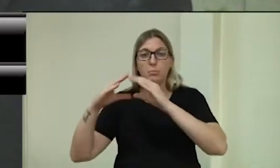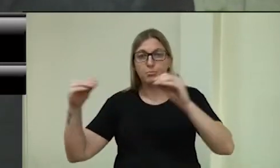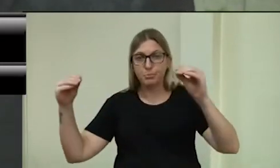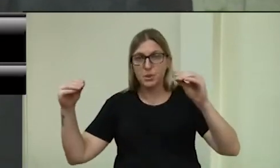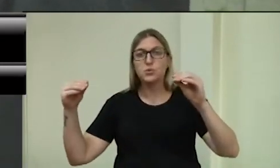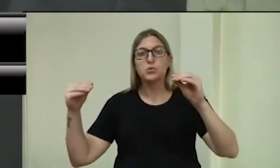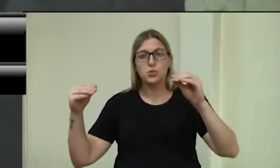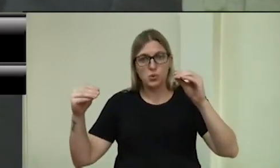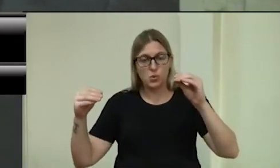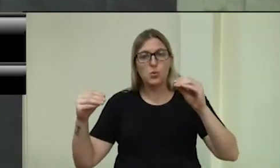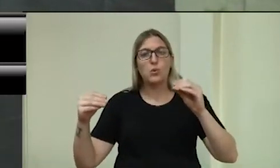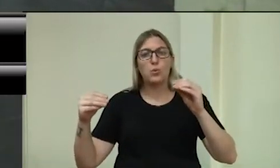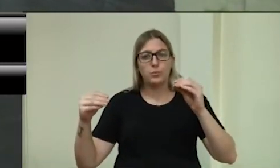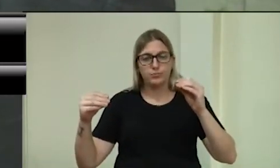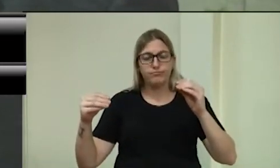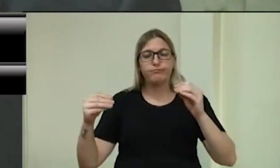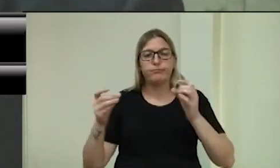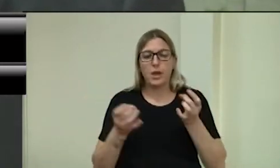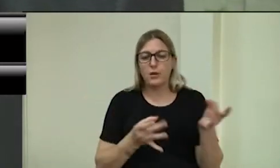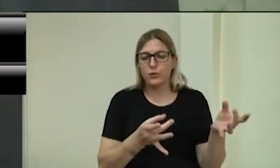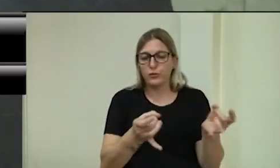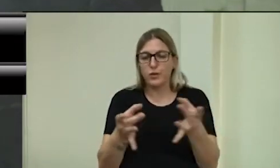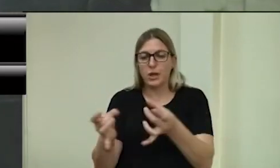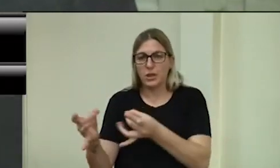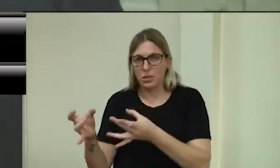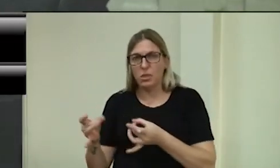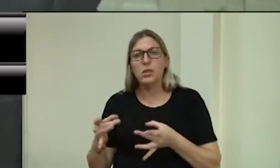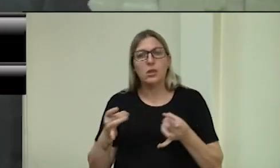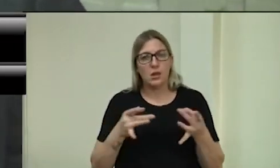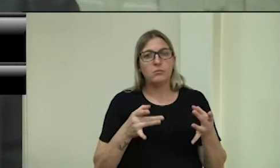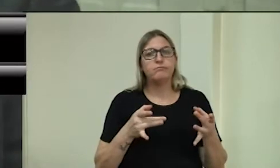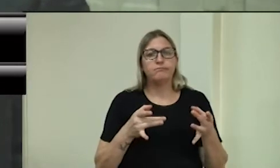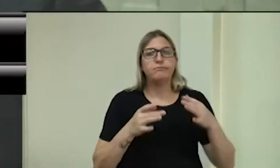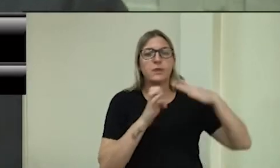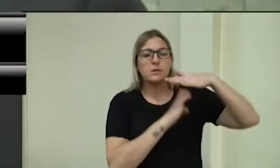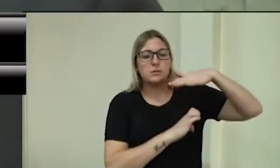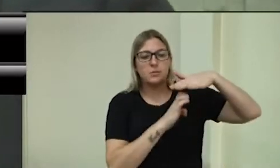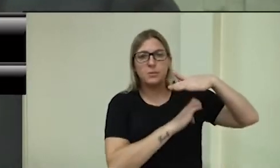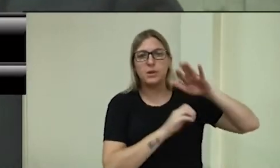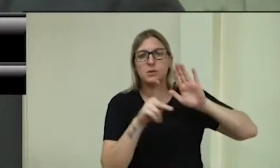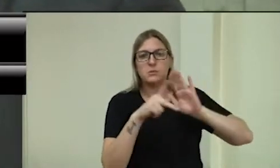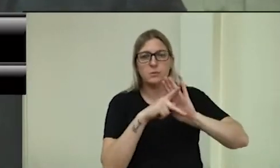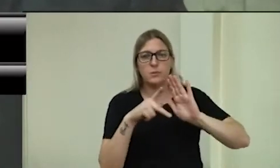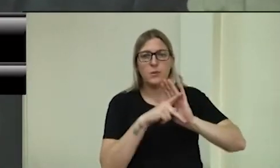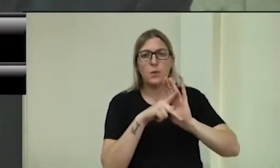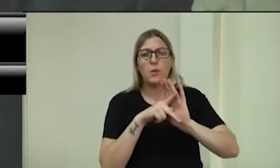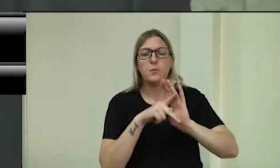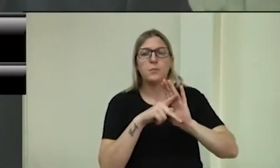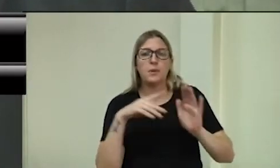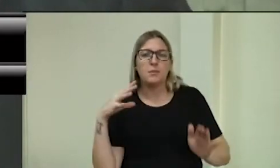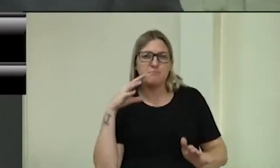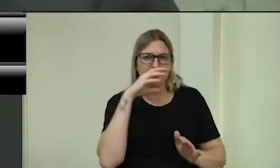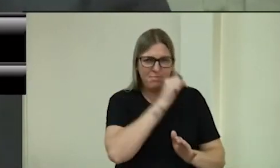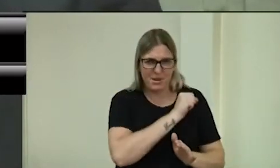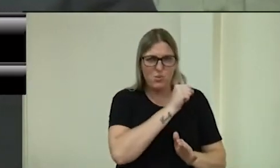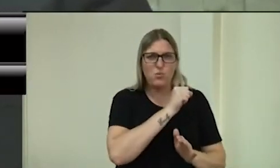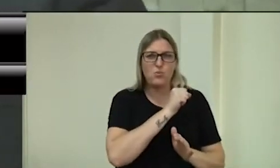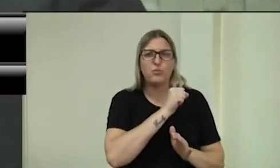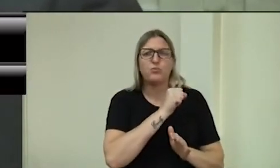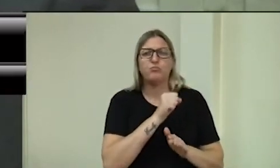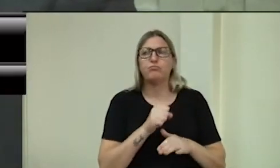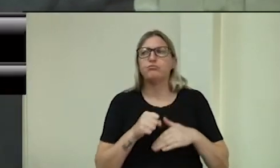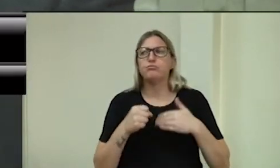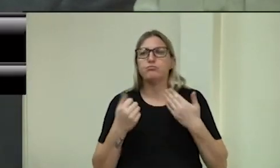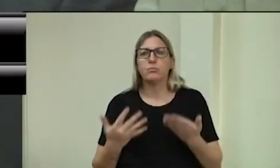consideravelmente a arrecadação dessas empresas, desses empresários, enfim. Então, foi